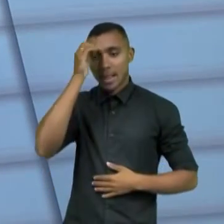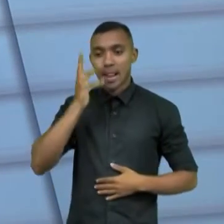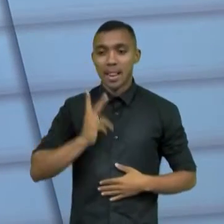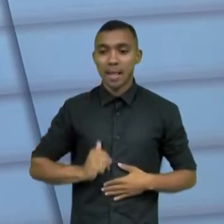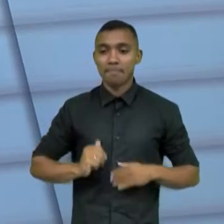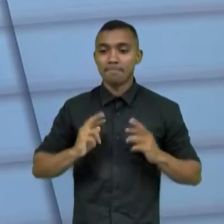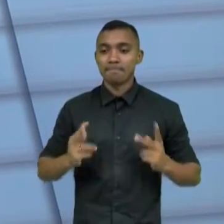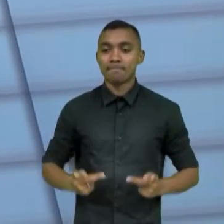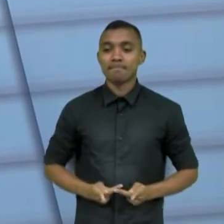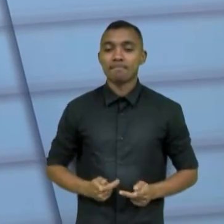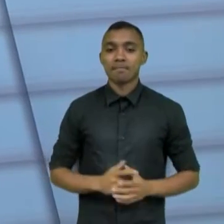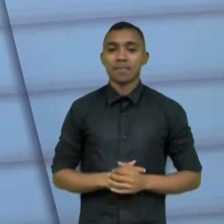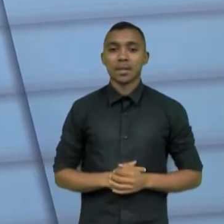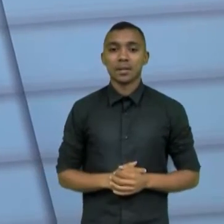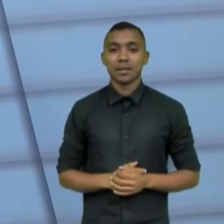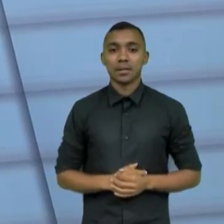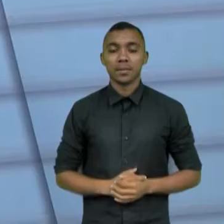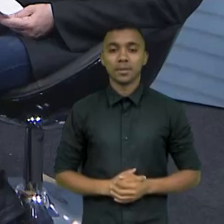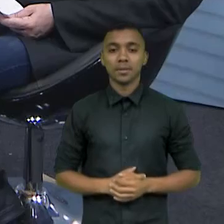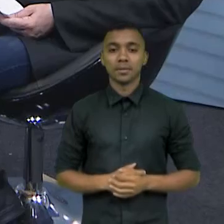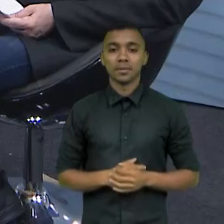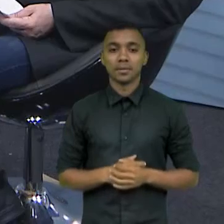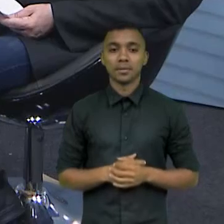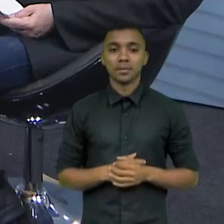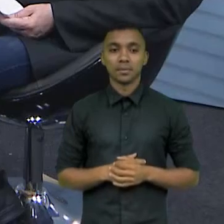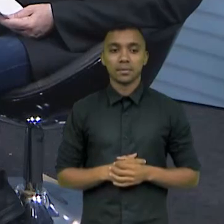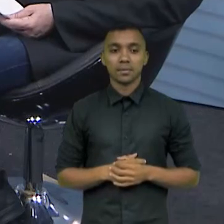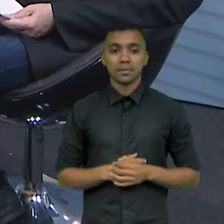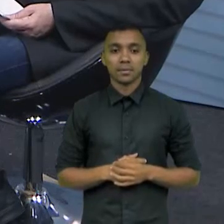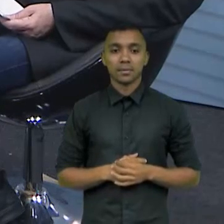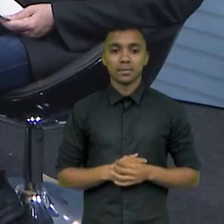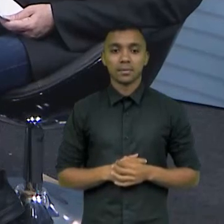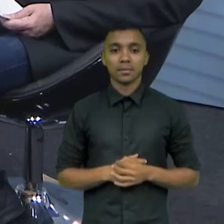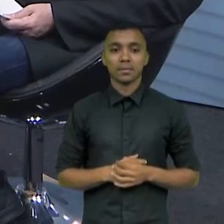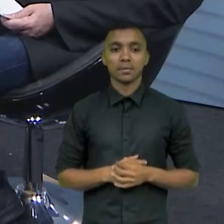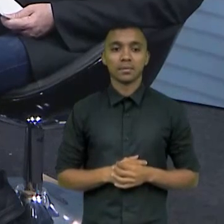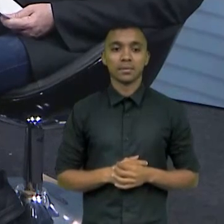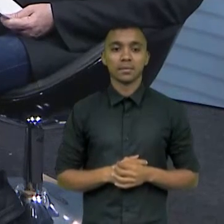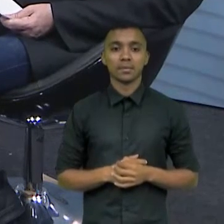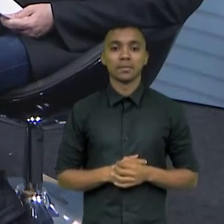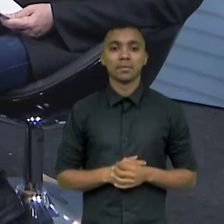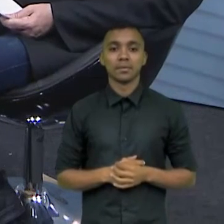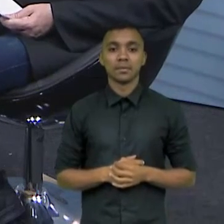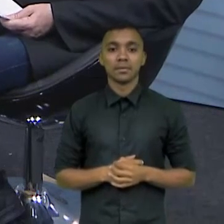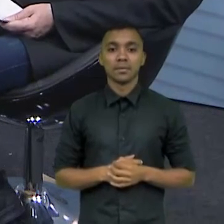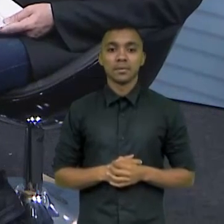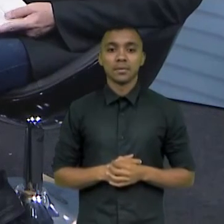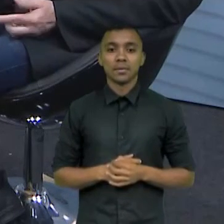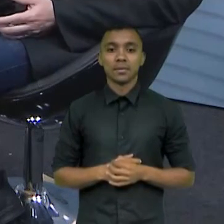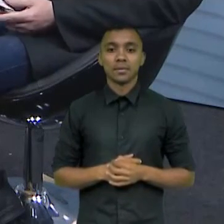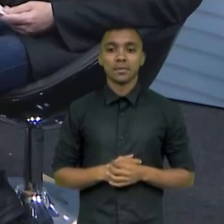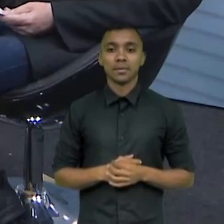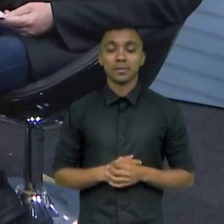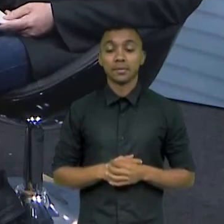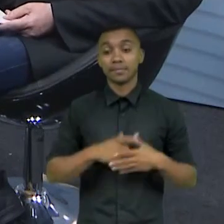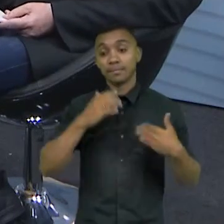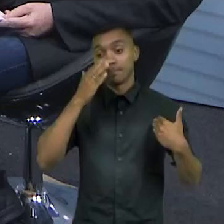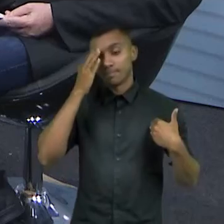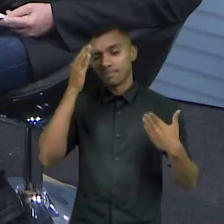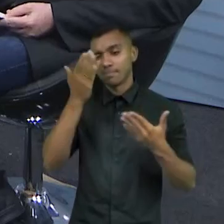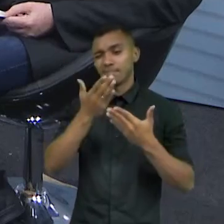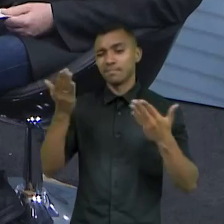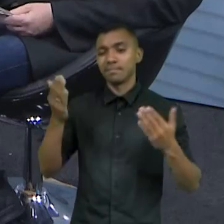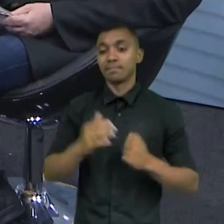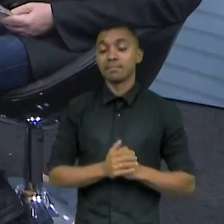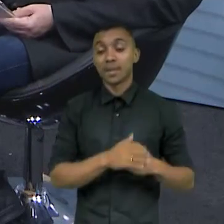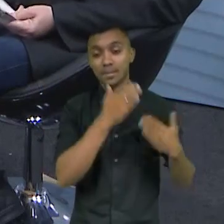Parabéns. Obrigado. legal. Doido coisa nenhuma. O mundo precisa disso. Marcelo, valeu. Marcelo, obrigado pela oportunidade.